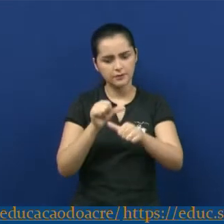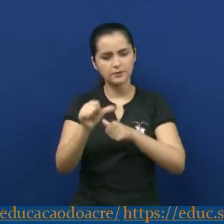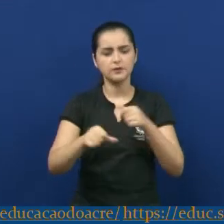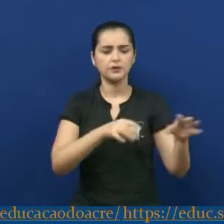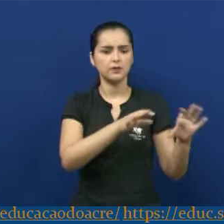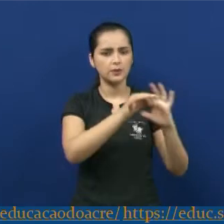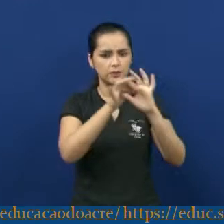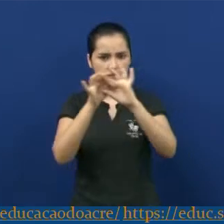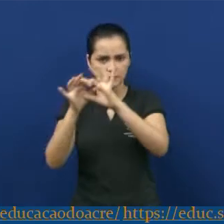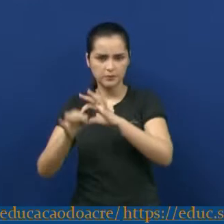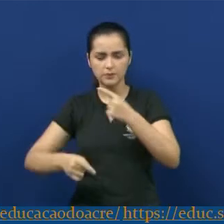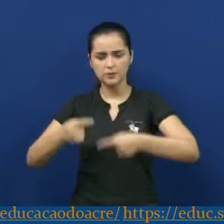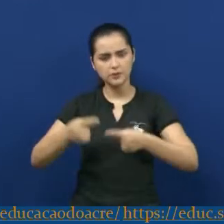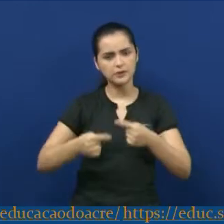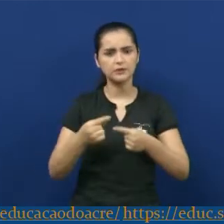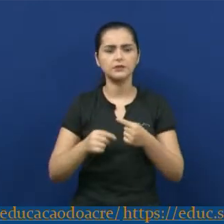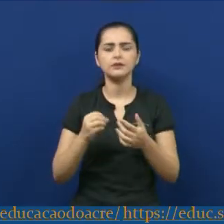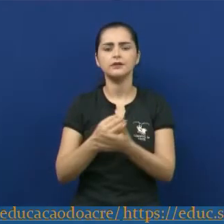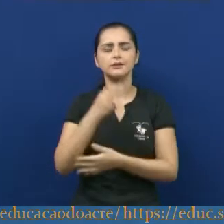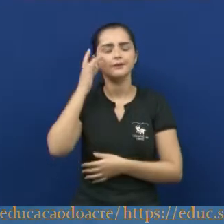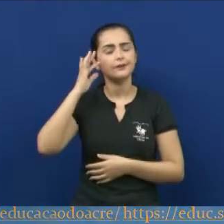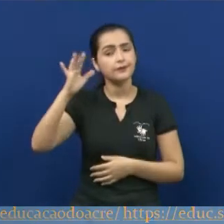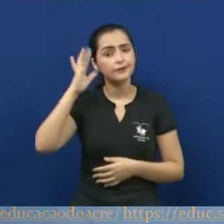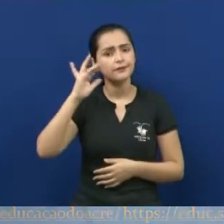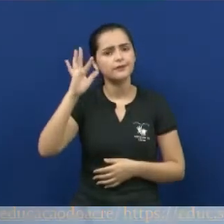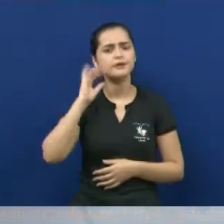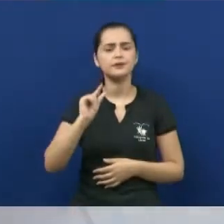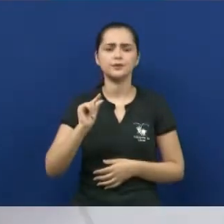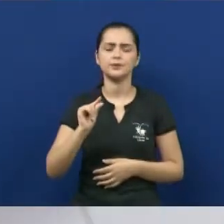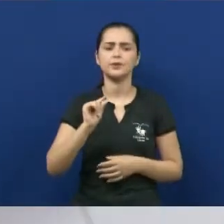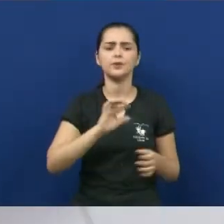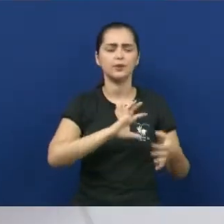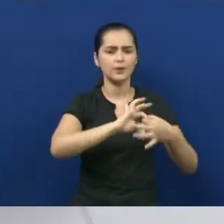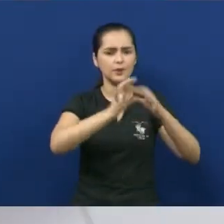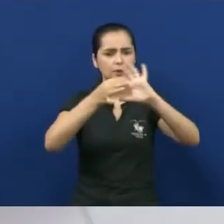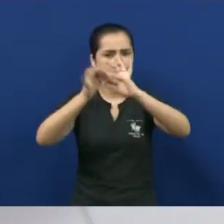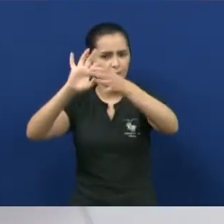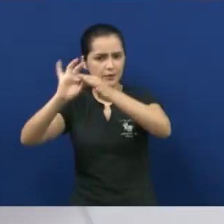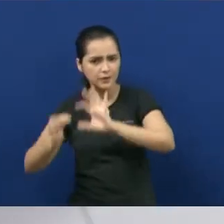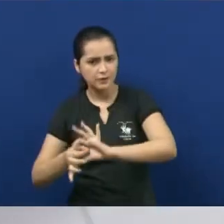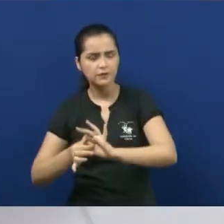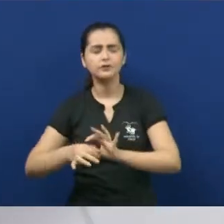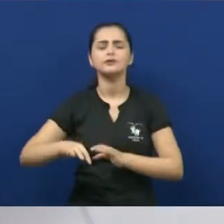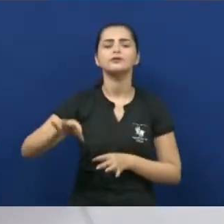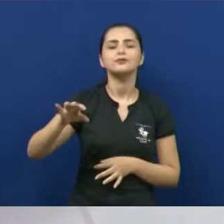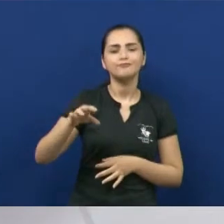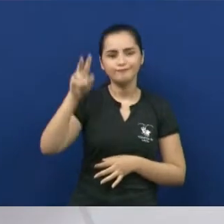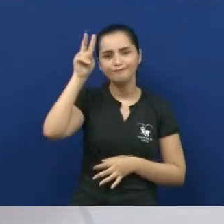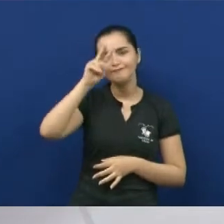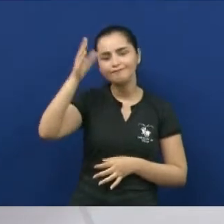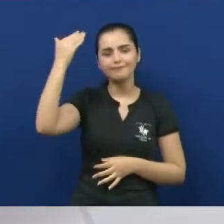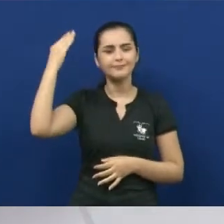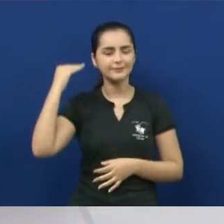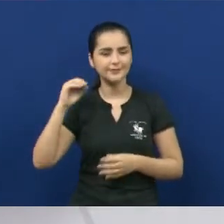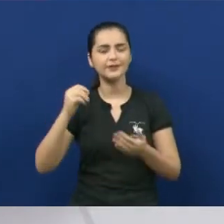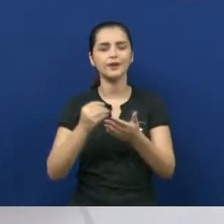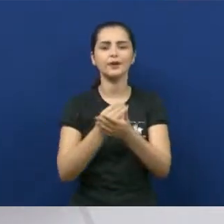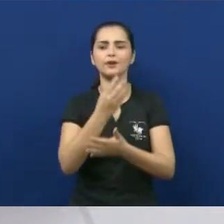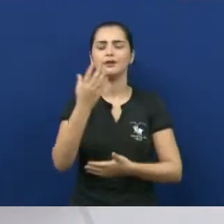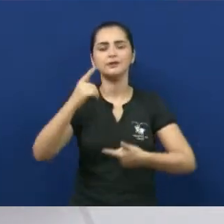econômicas. Então, assim, vamos aqui refletir um pouco. Esse era o contexto histórico em que o modernismo